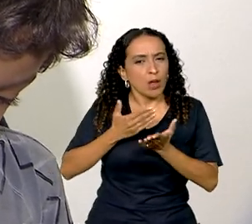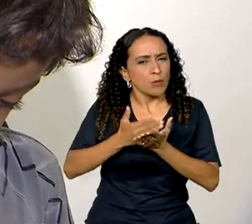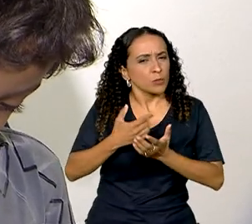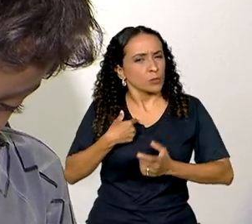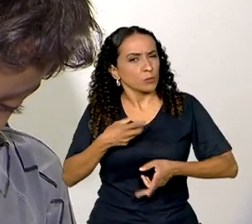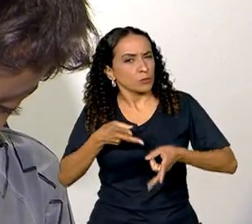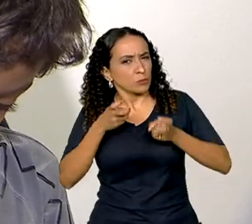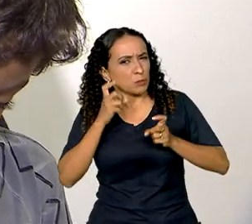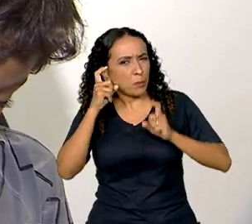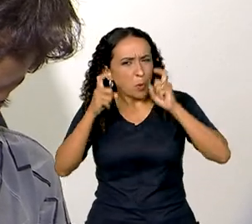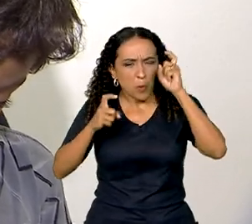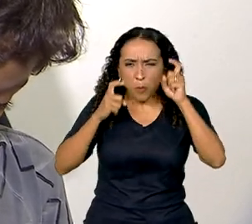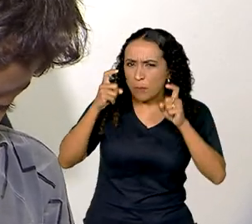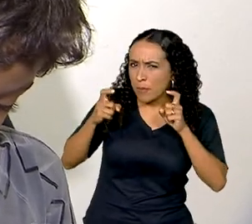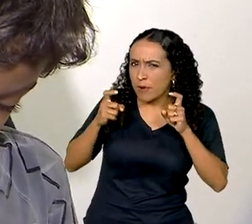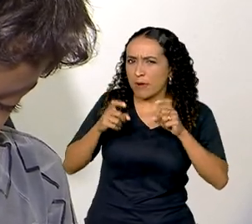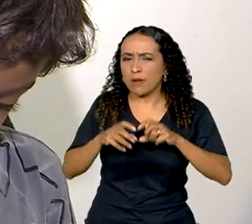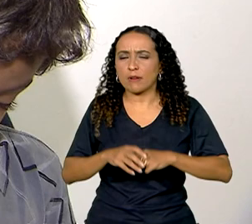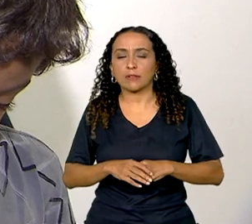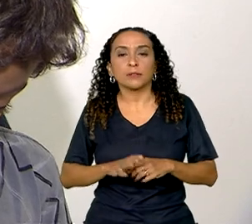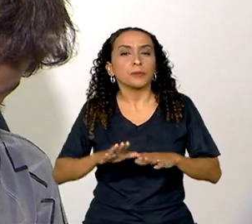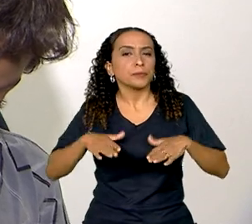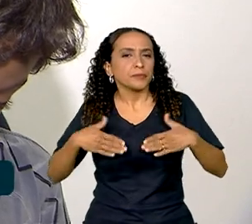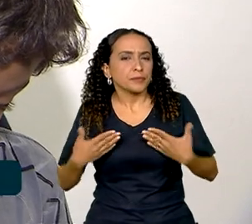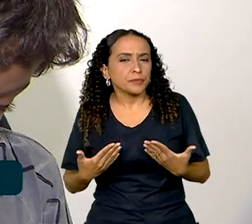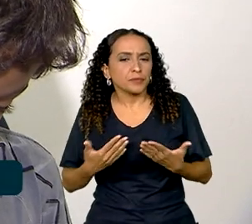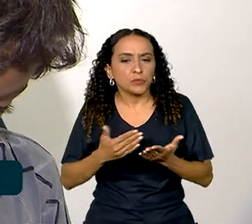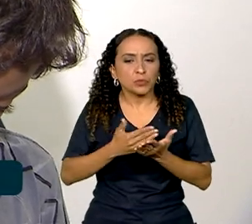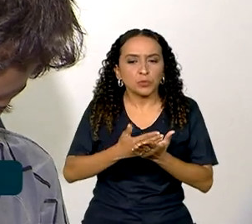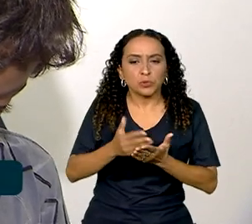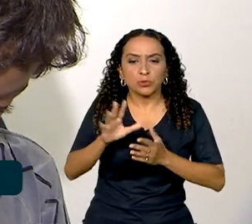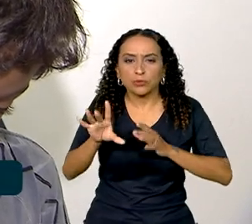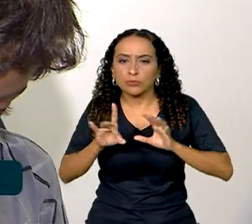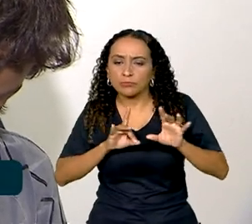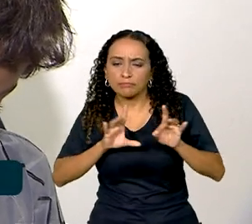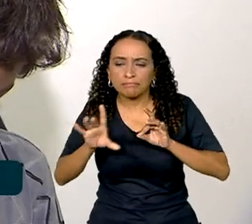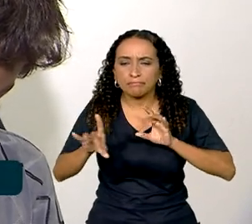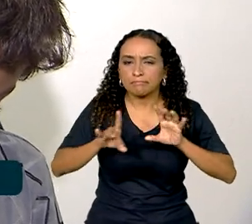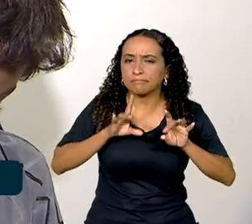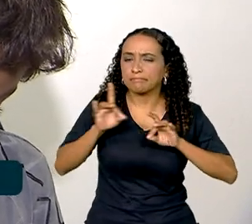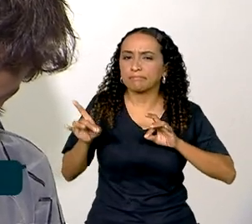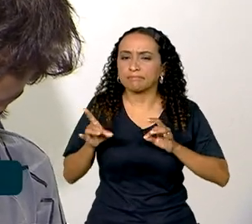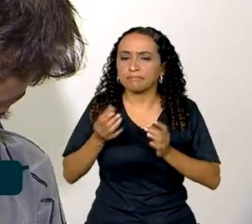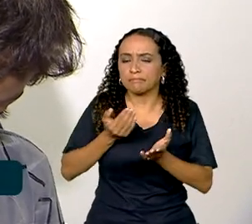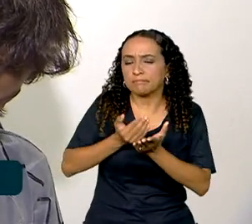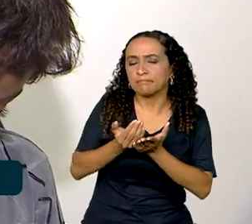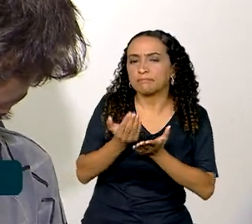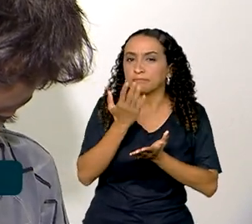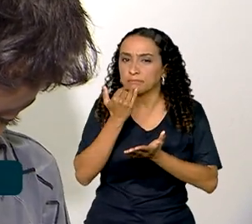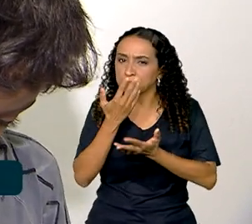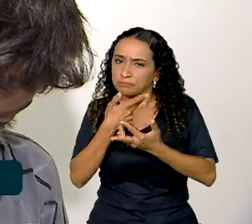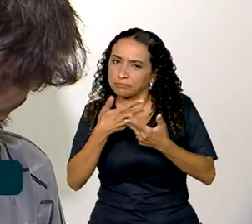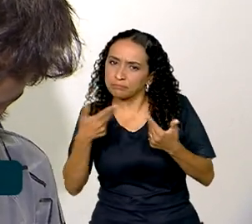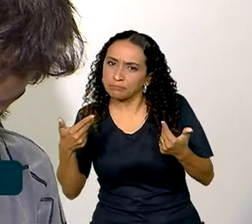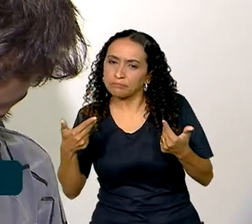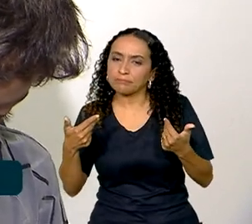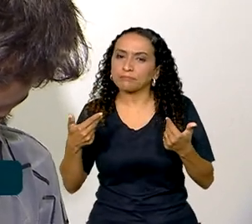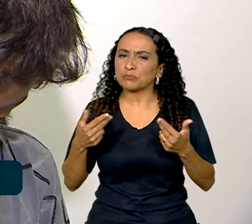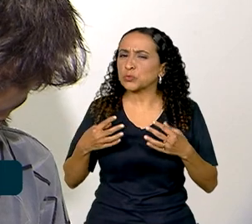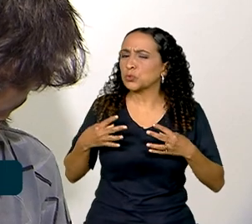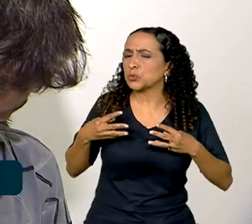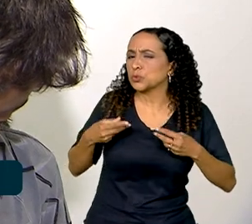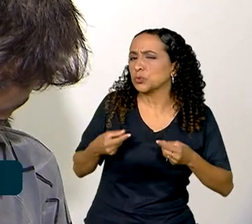gente ficar preocupado. Aí entrou a seletividade, a introdução alimentar e tudo.